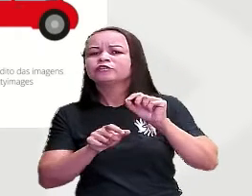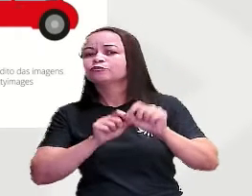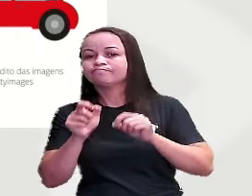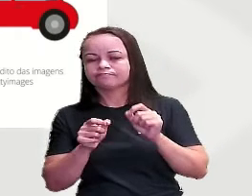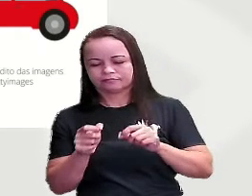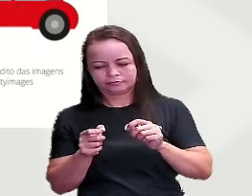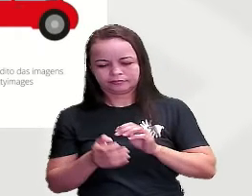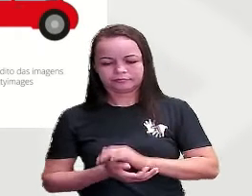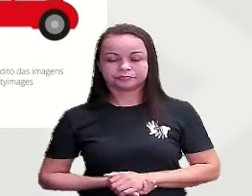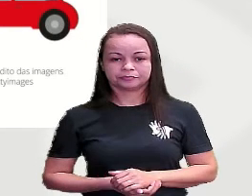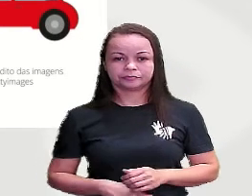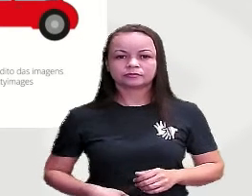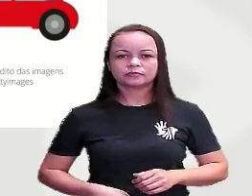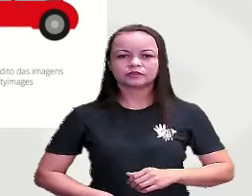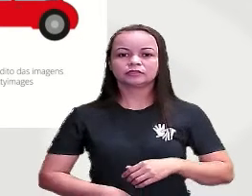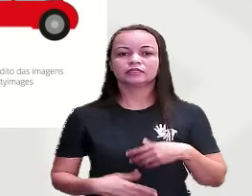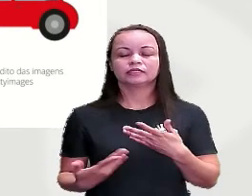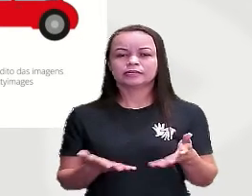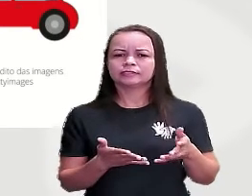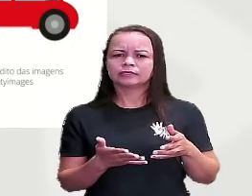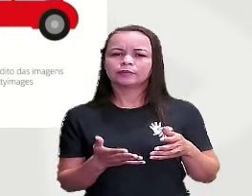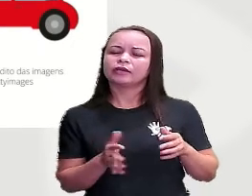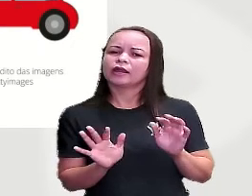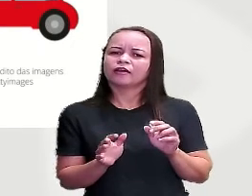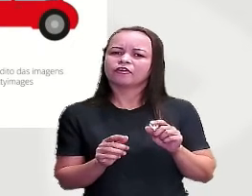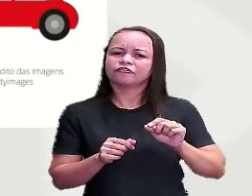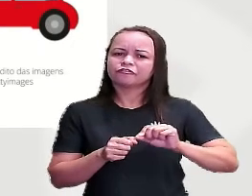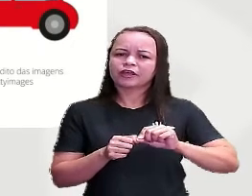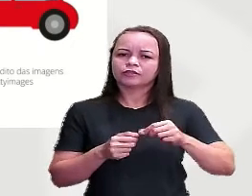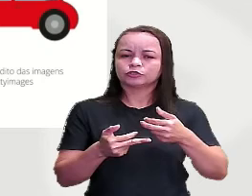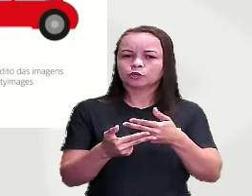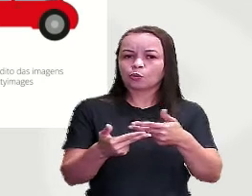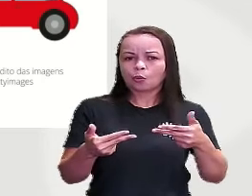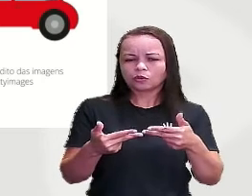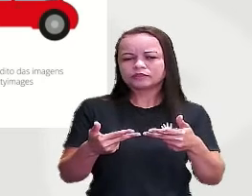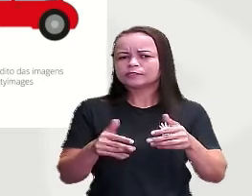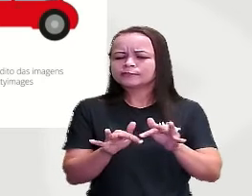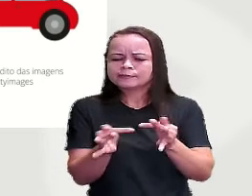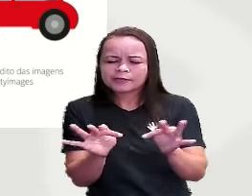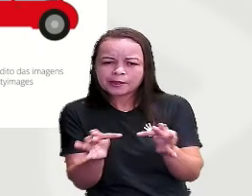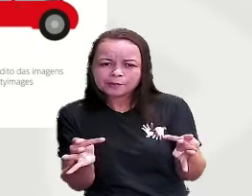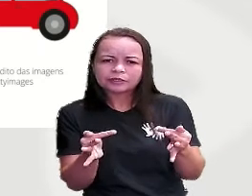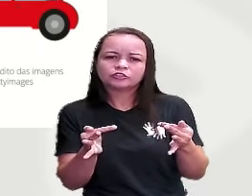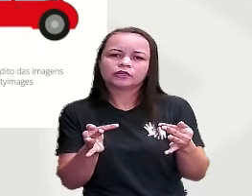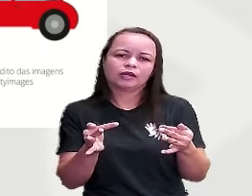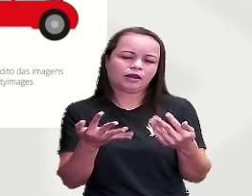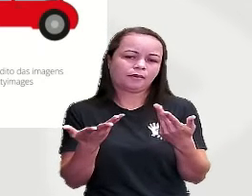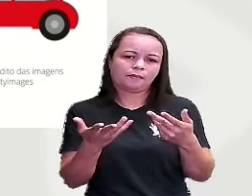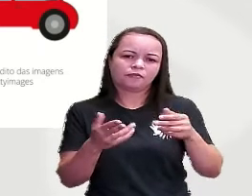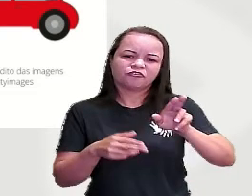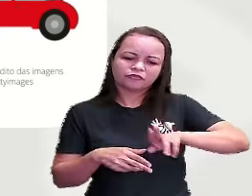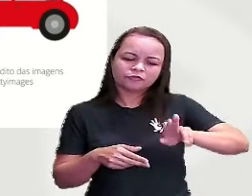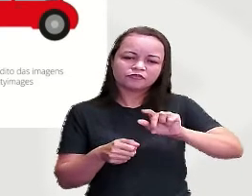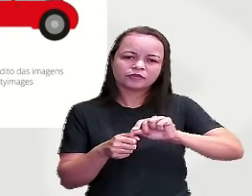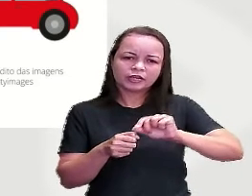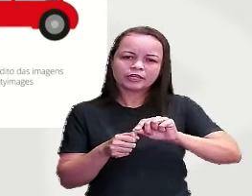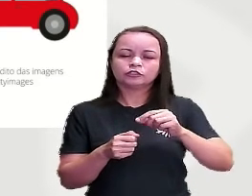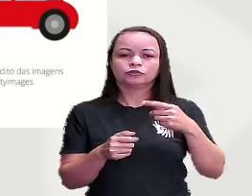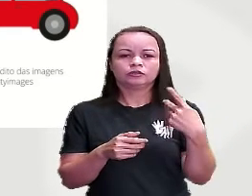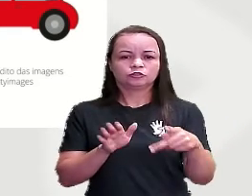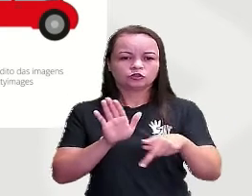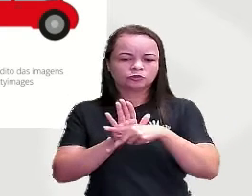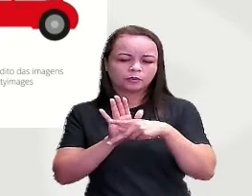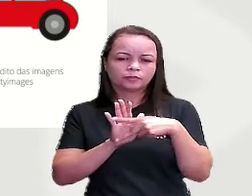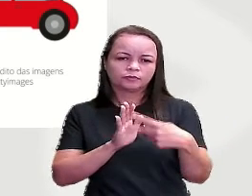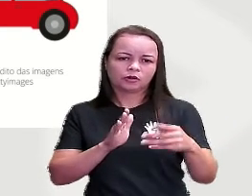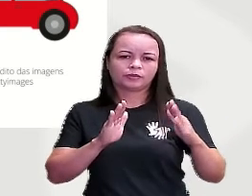Geralmente, minhas linhas Eram feitos de coisas mais simples Porque eram produzidos nas suas próprias casas Porque as famílias não tinham muita